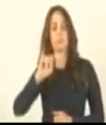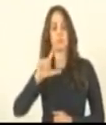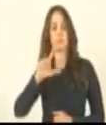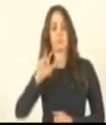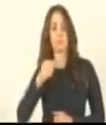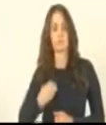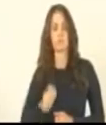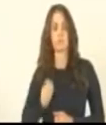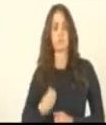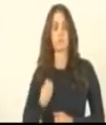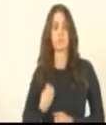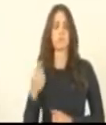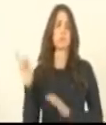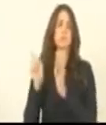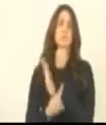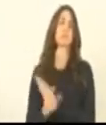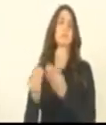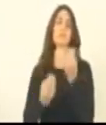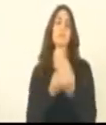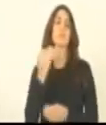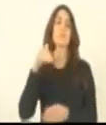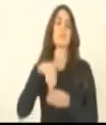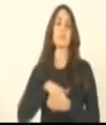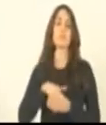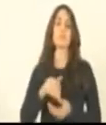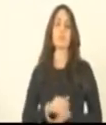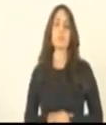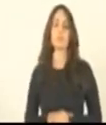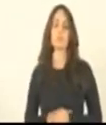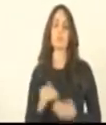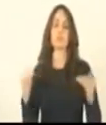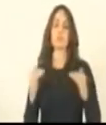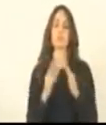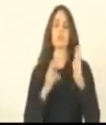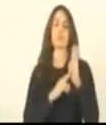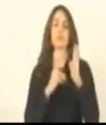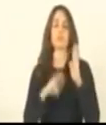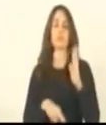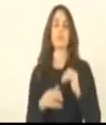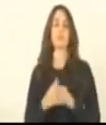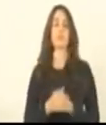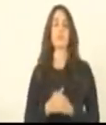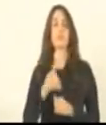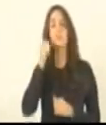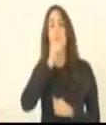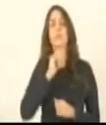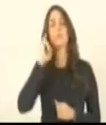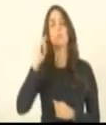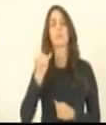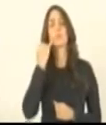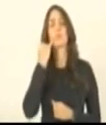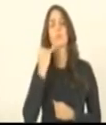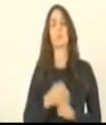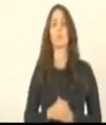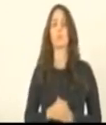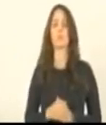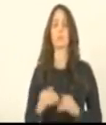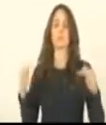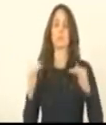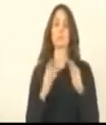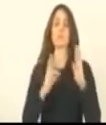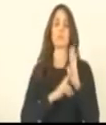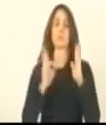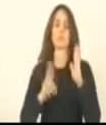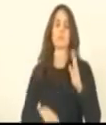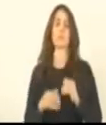Como vota, deputado Deninho? Com o relator. Deputada Janete Sá. Acompanhe o relator.